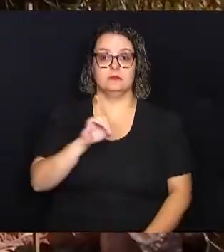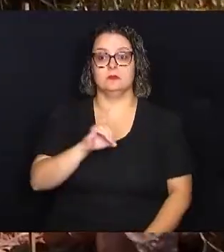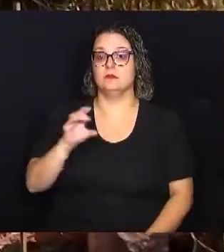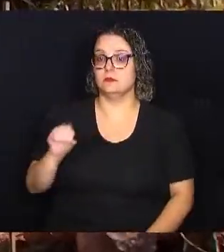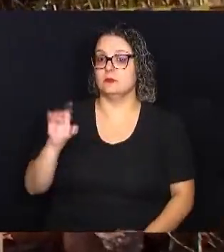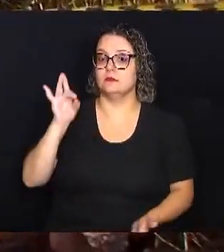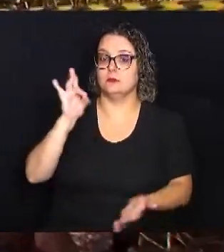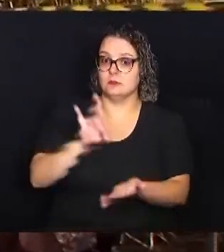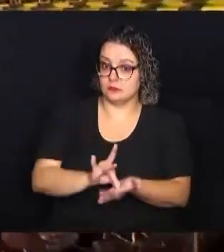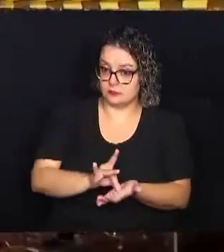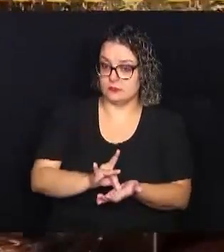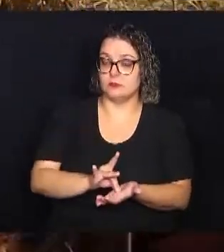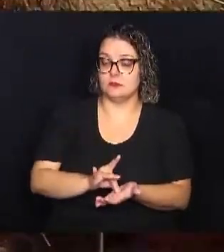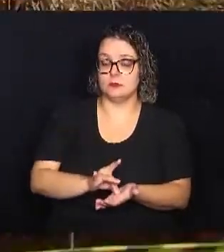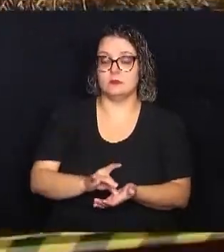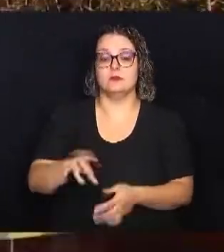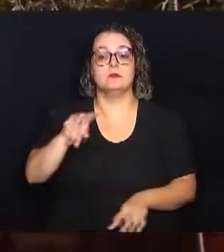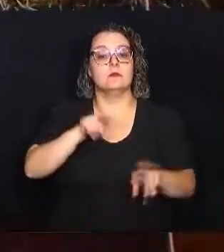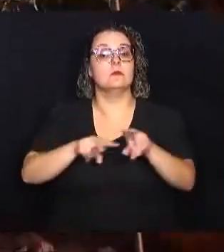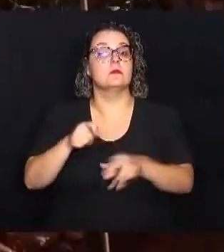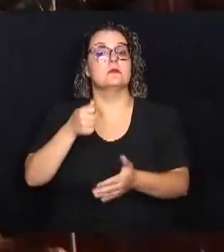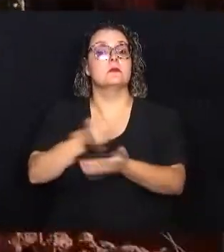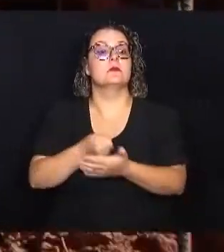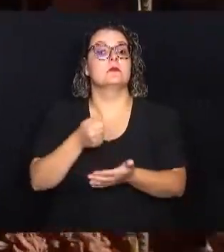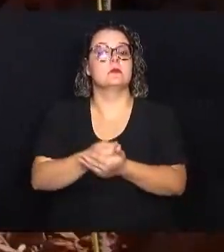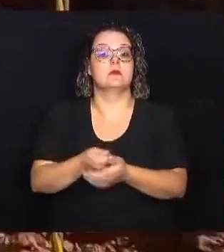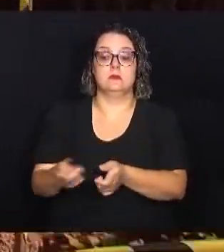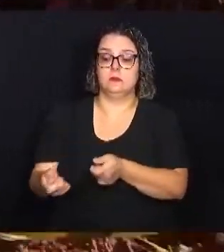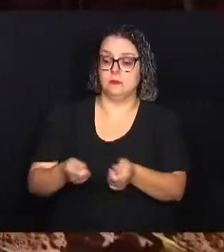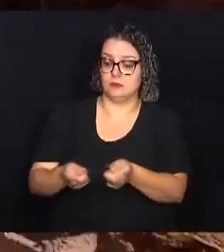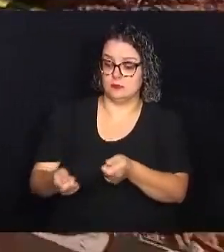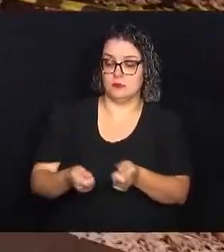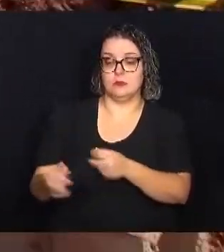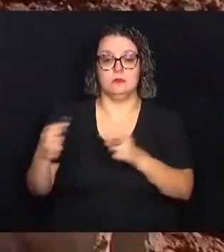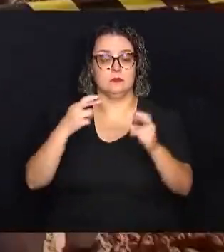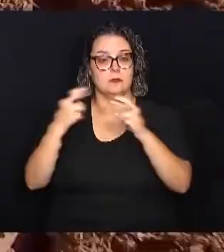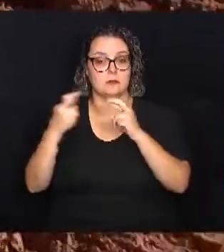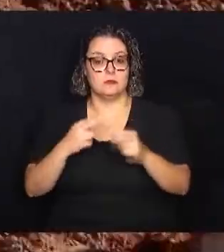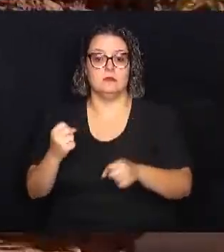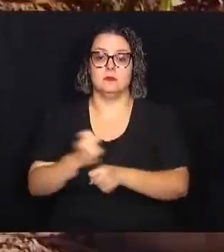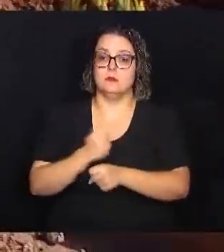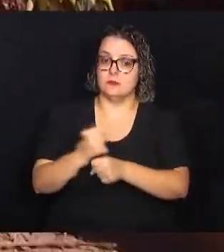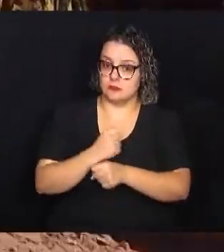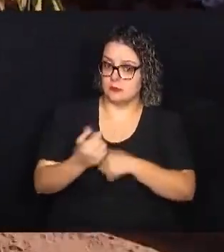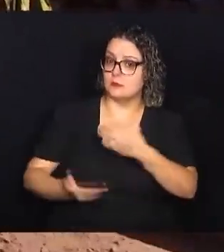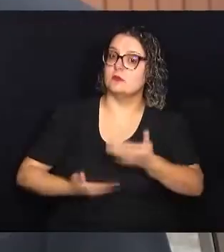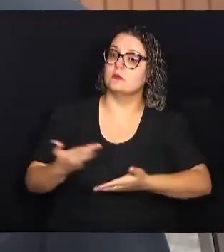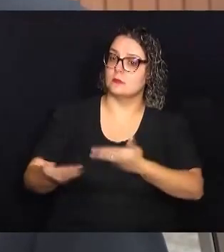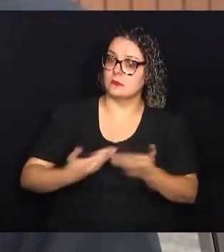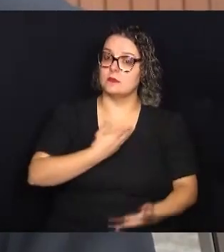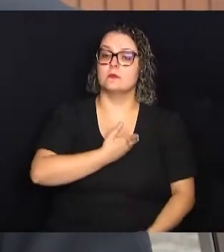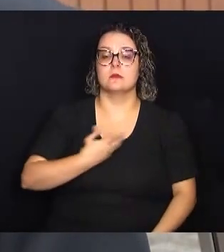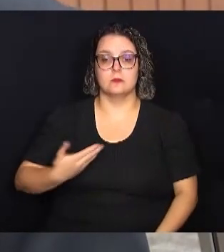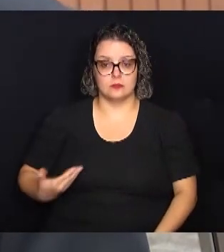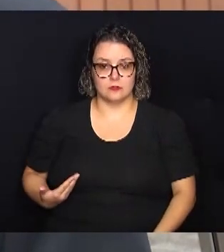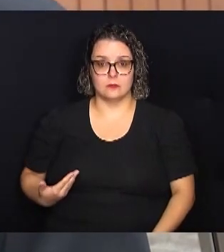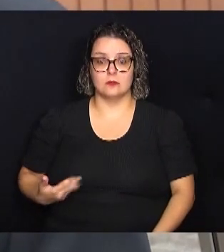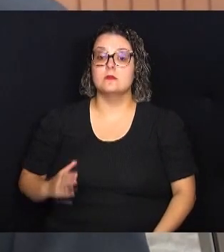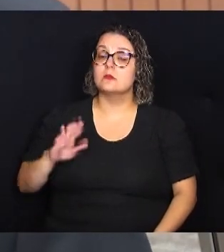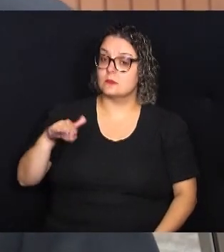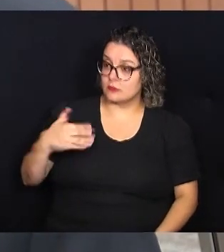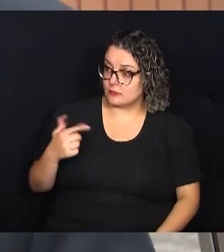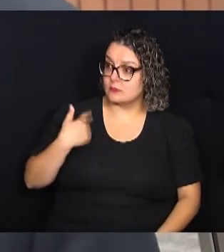visa a garantir a efetividade do controle, fiscalização das obras e serviços públicos. Quando nós fomos